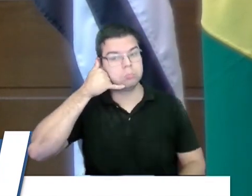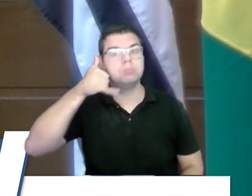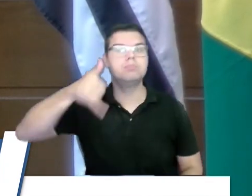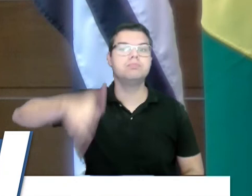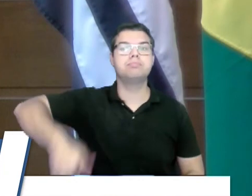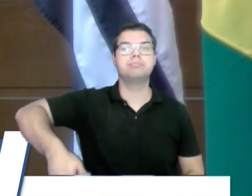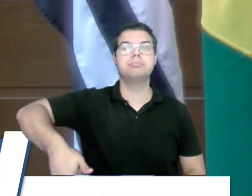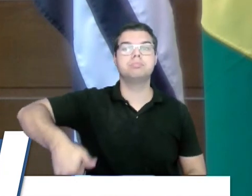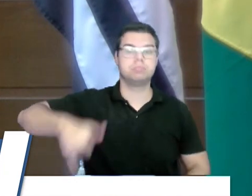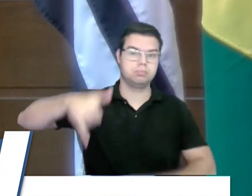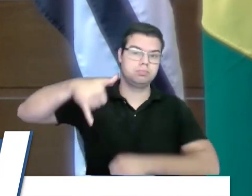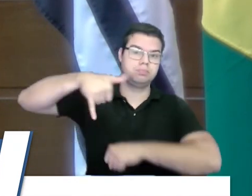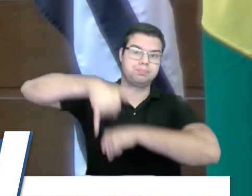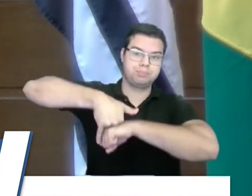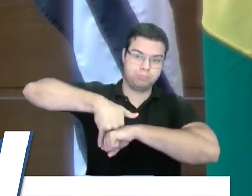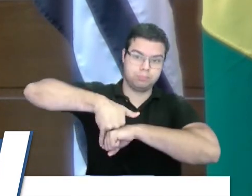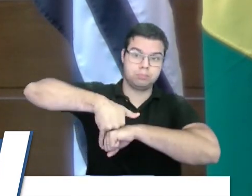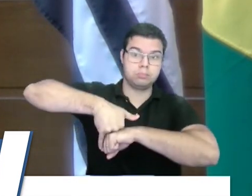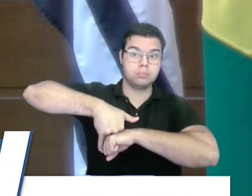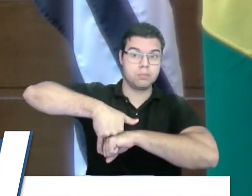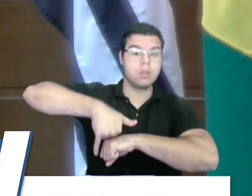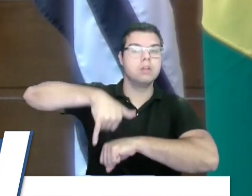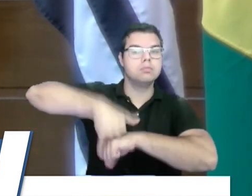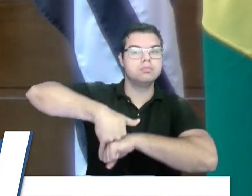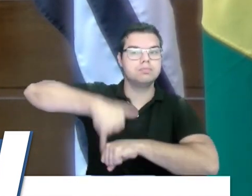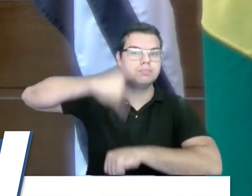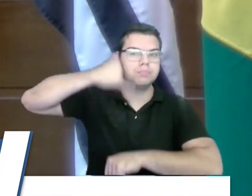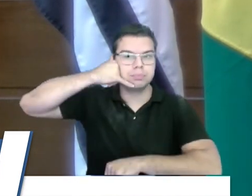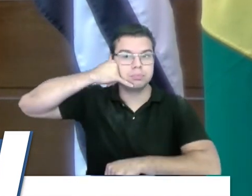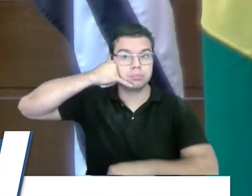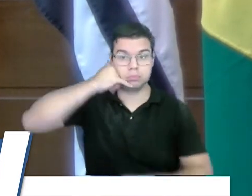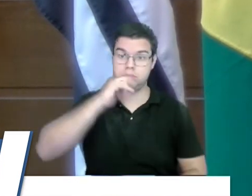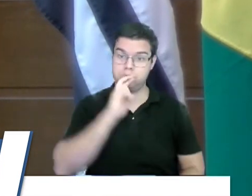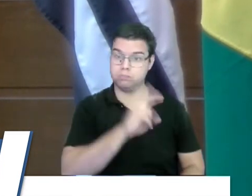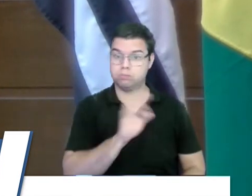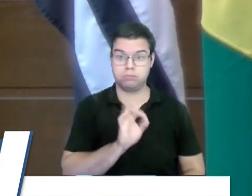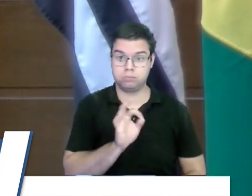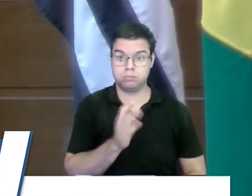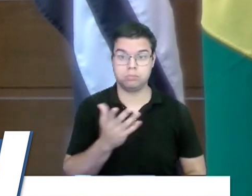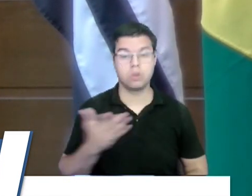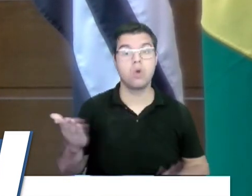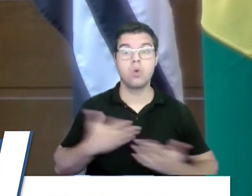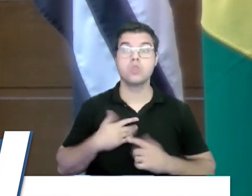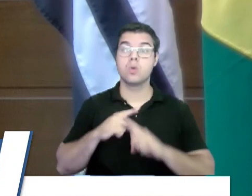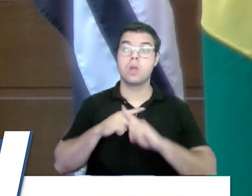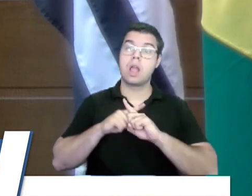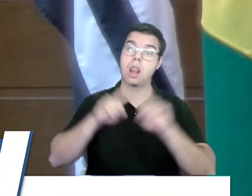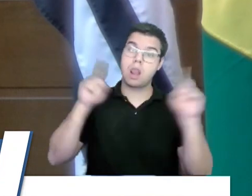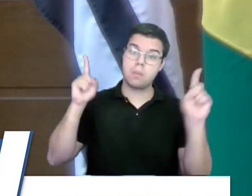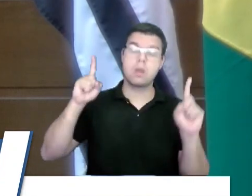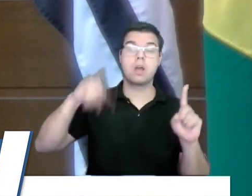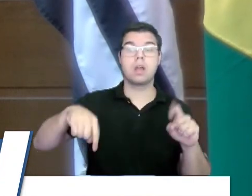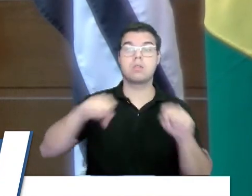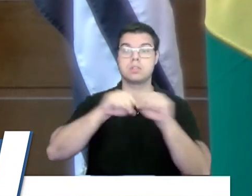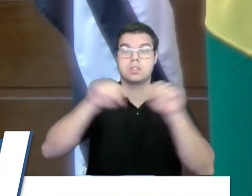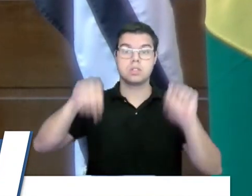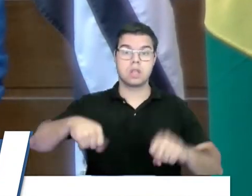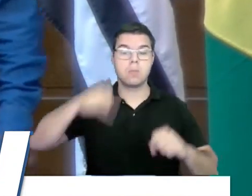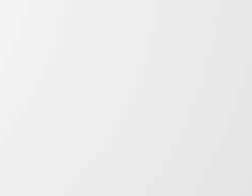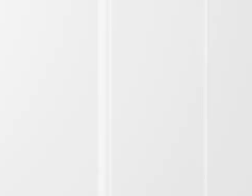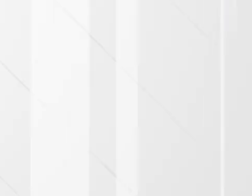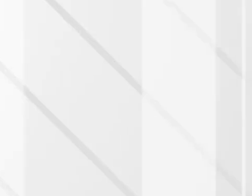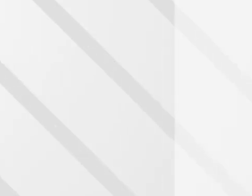tirava do gancho lá, mas não atendia. Então, a minha reclamação hoje é essa, do sistema de telefone da prefeitura de Franck. Obrigado.